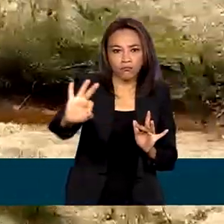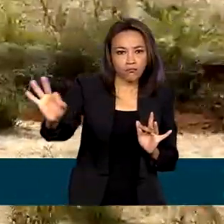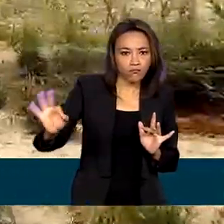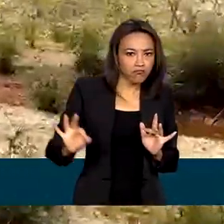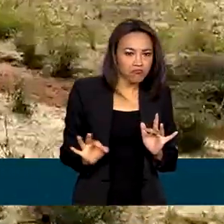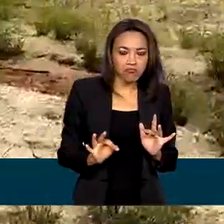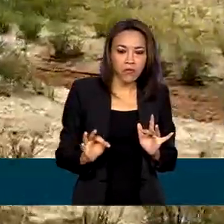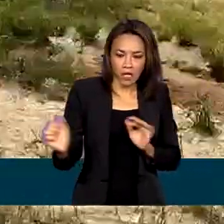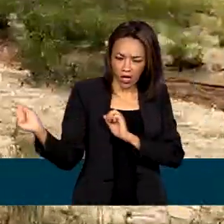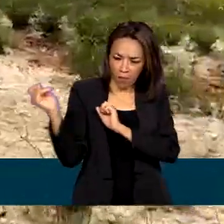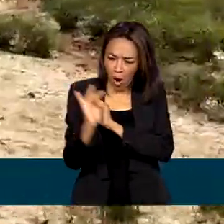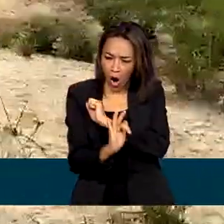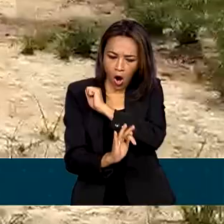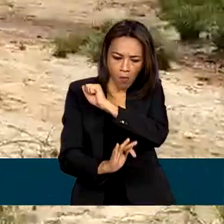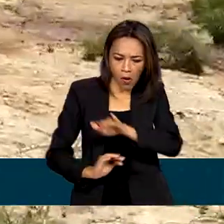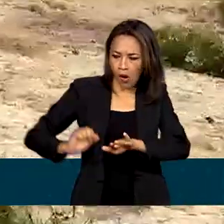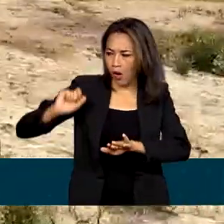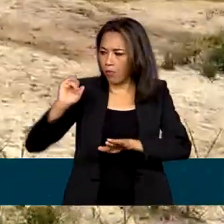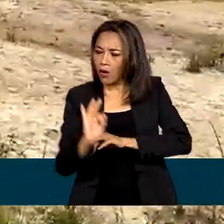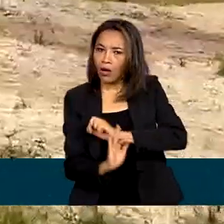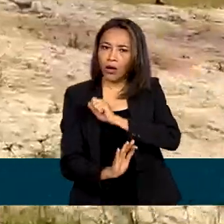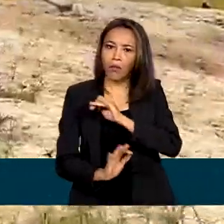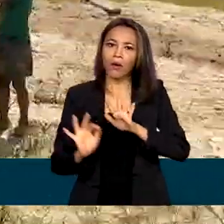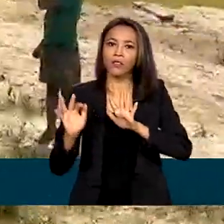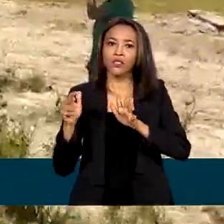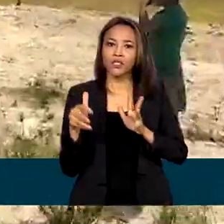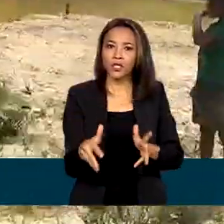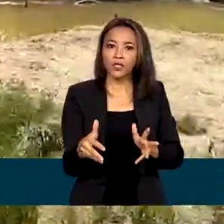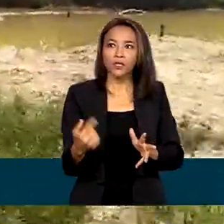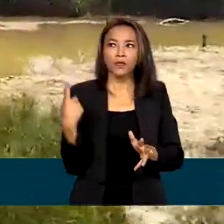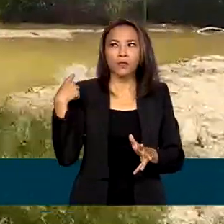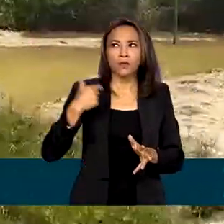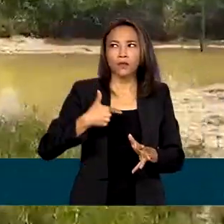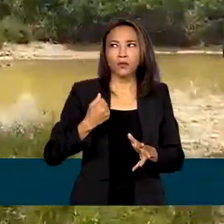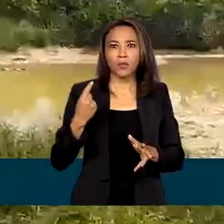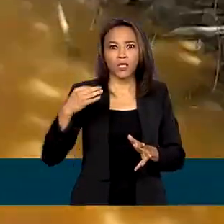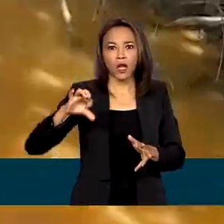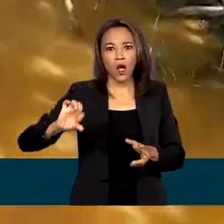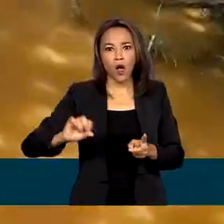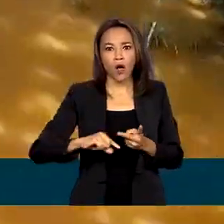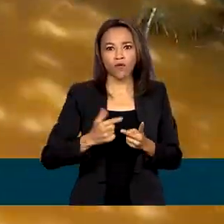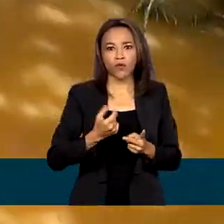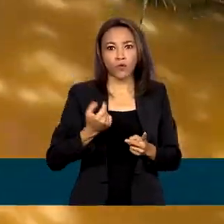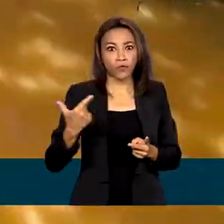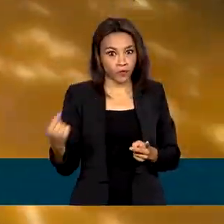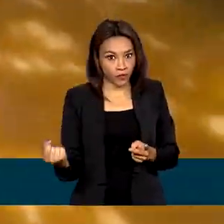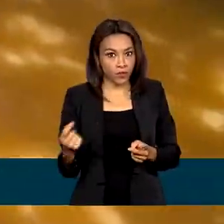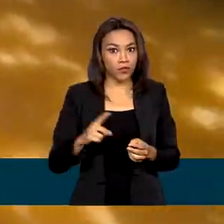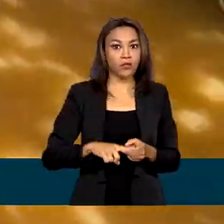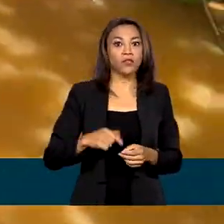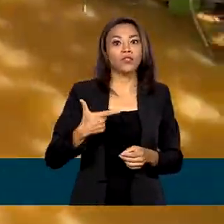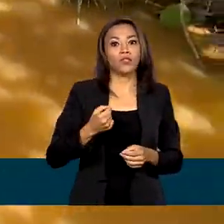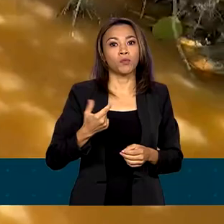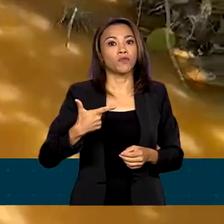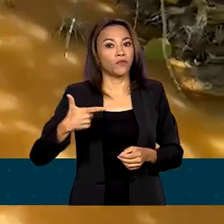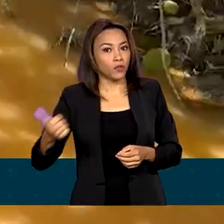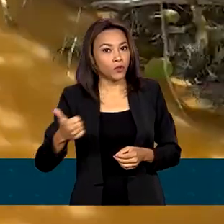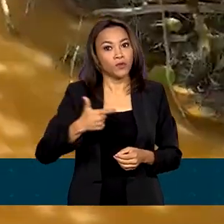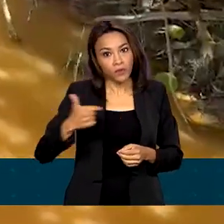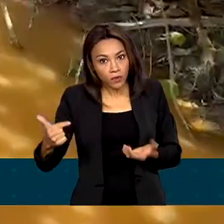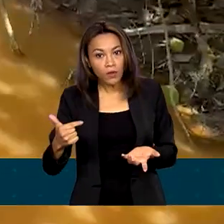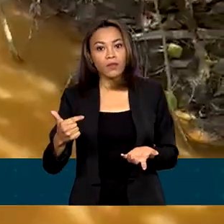Mas que chegou aqui exatamente em 2019, 2020, 2021, 22.